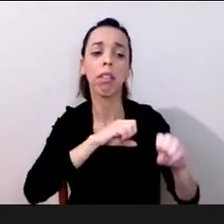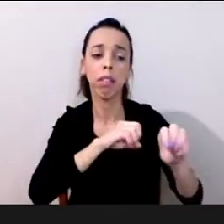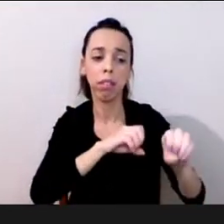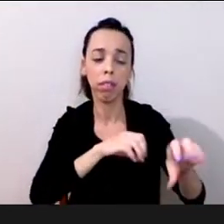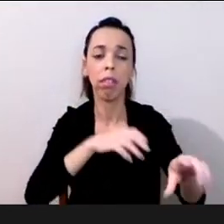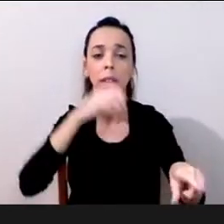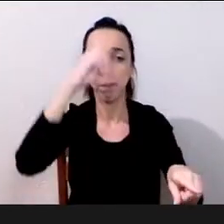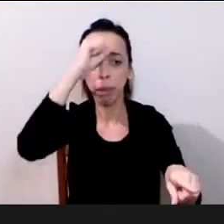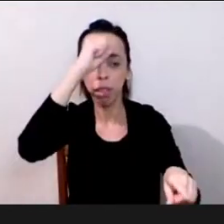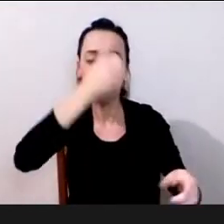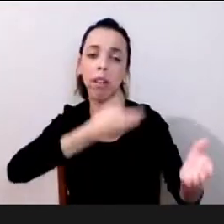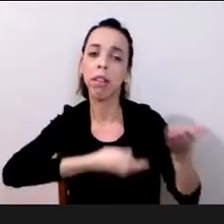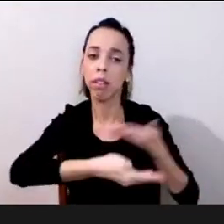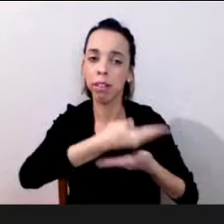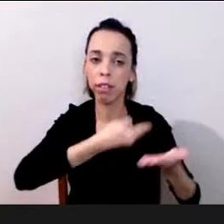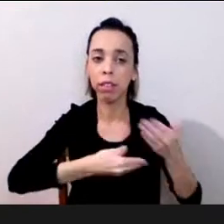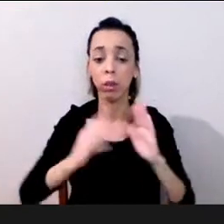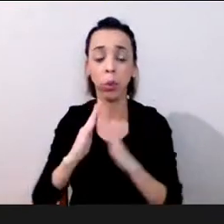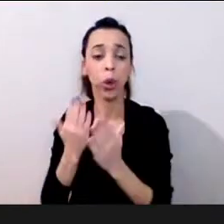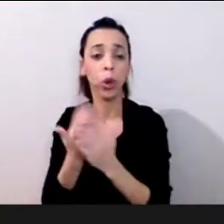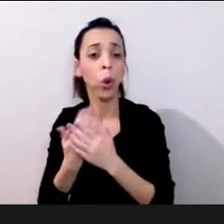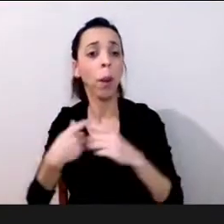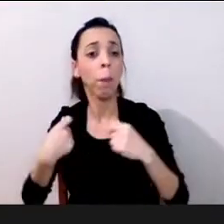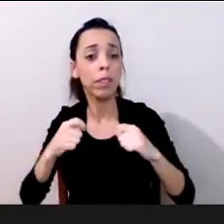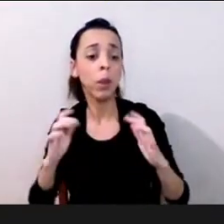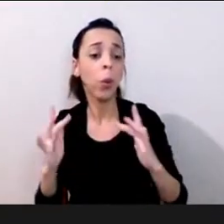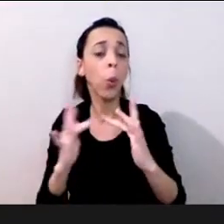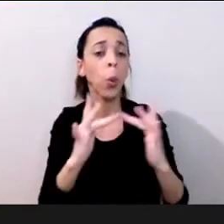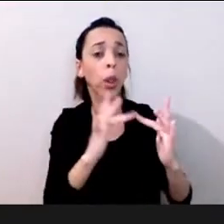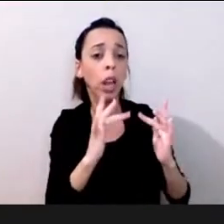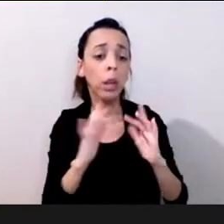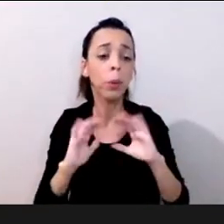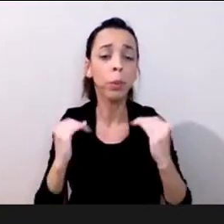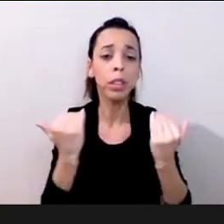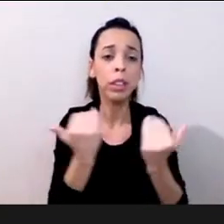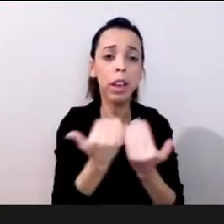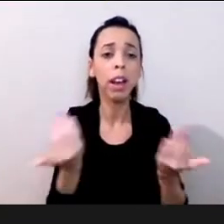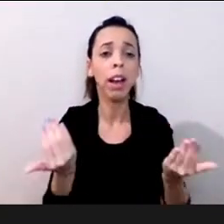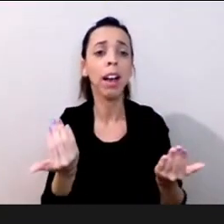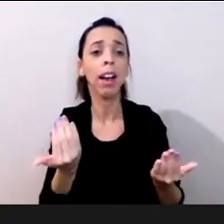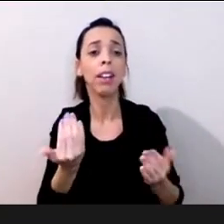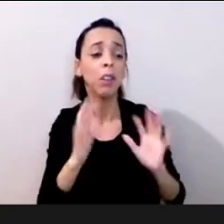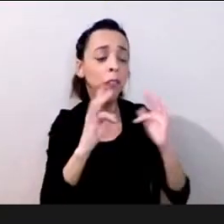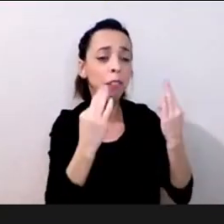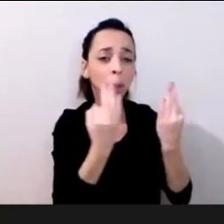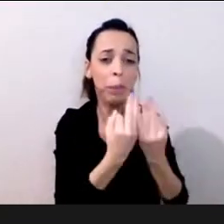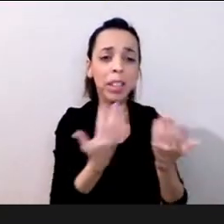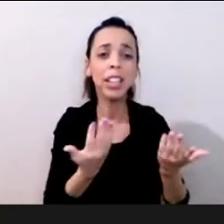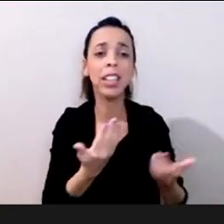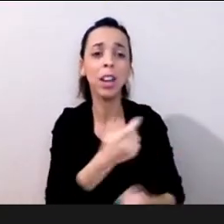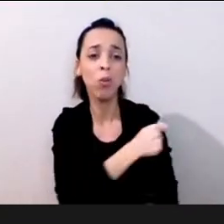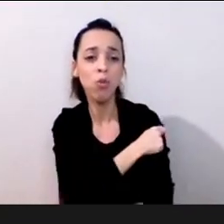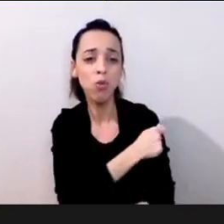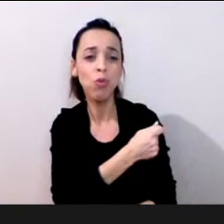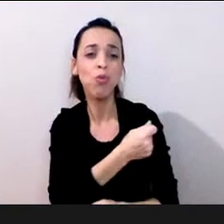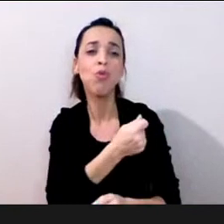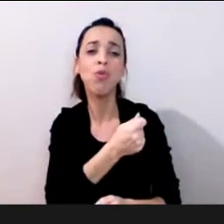contato com a comunidade mesmo com a associação de bairro com os vizinhos com o pai de um aluno enfim da gente conseguir